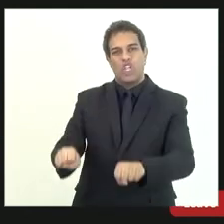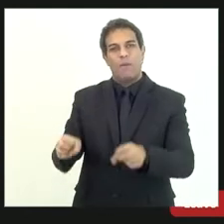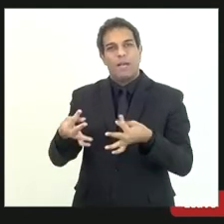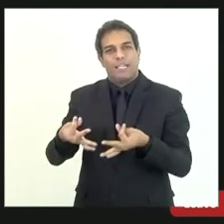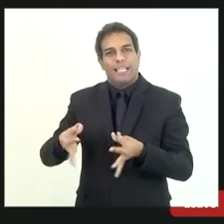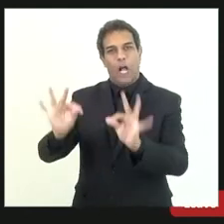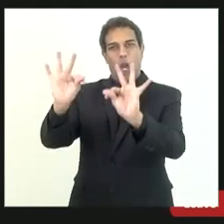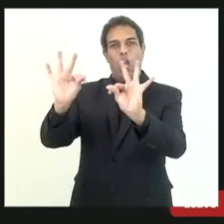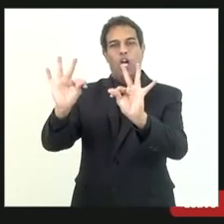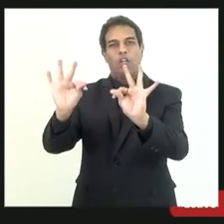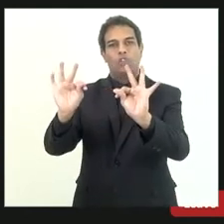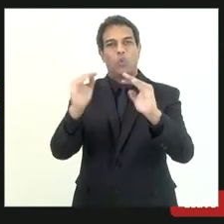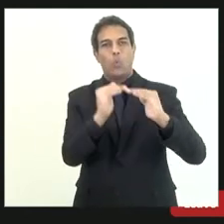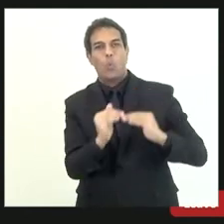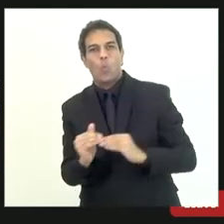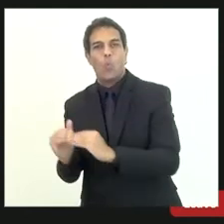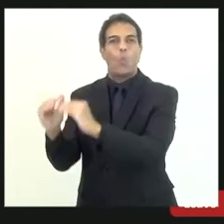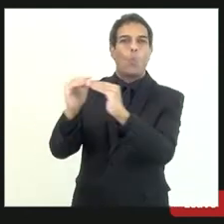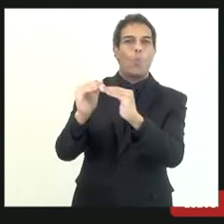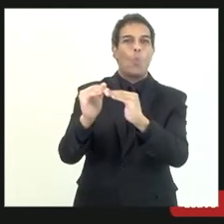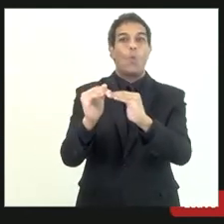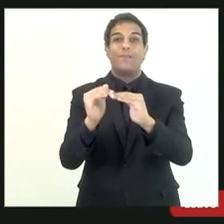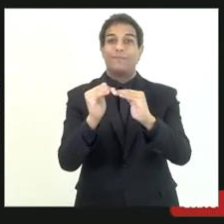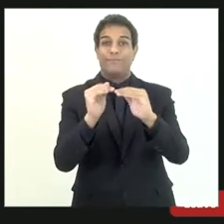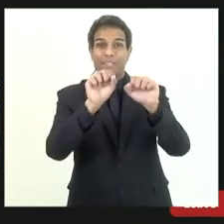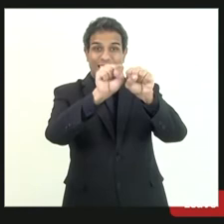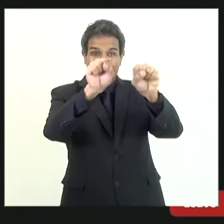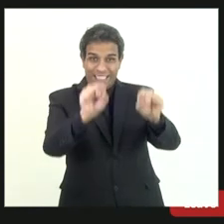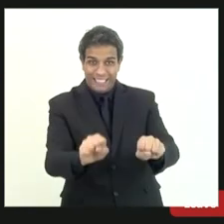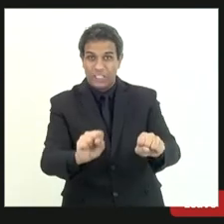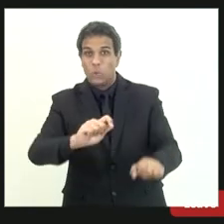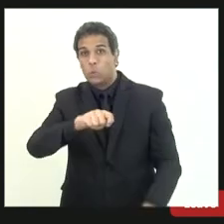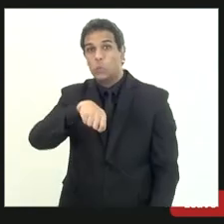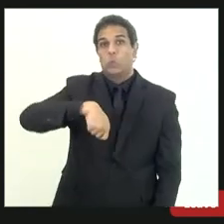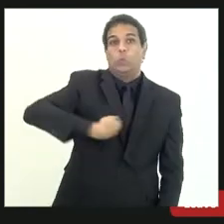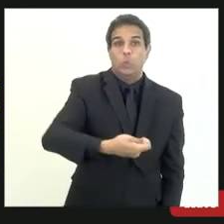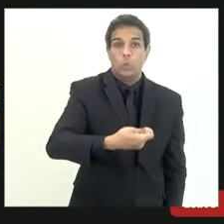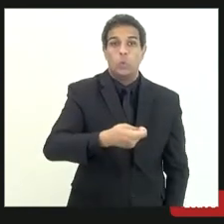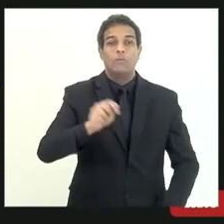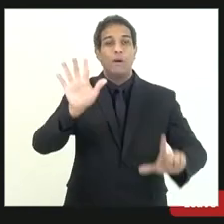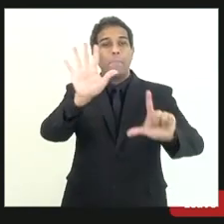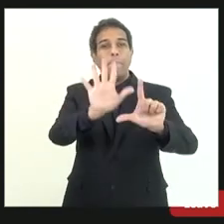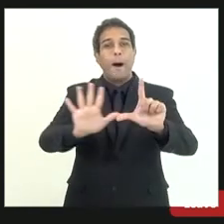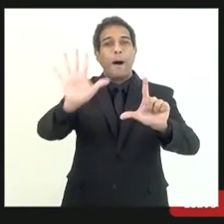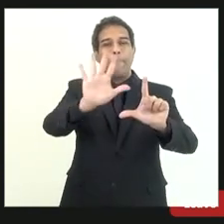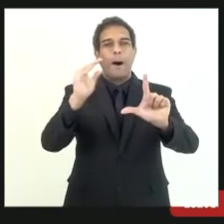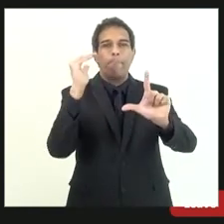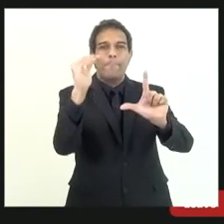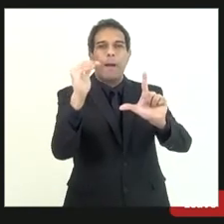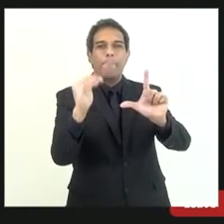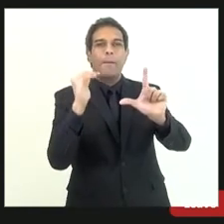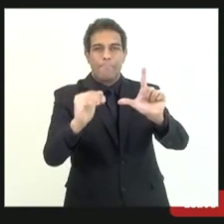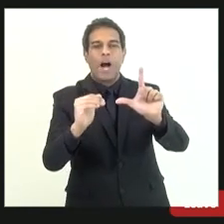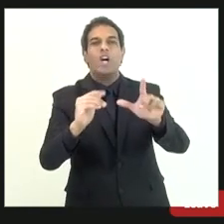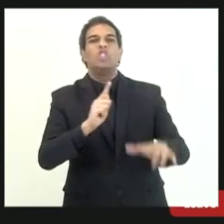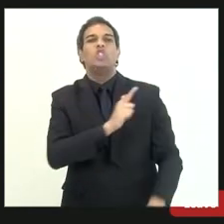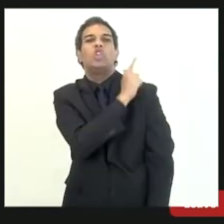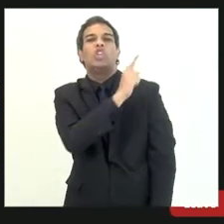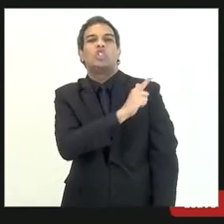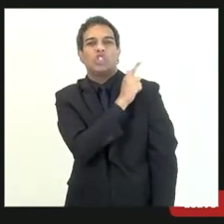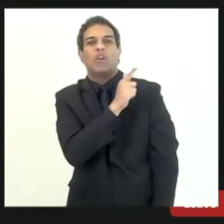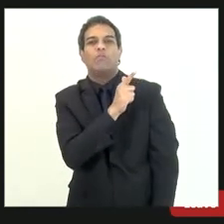e ter esse sistema que nós estamos chamando de portal de gestão da dívida ativa é o que está